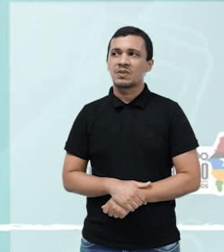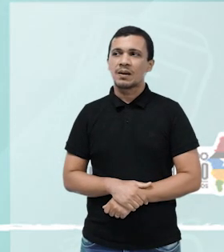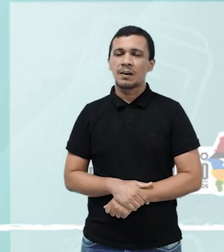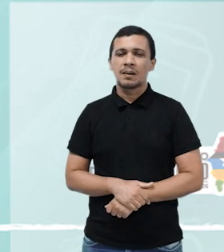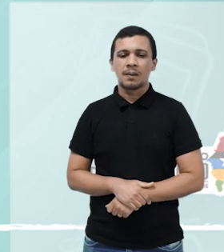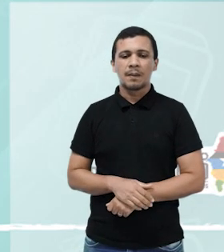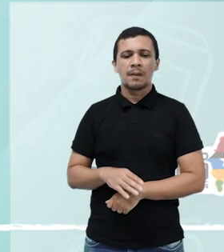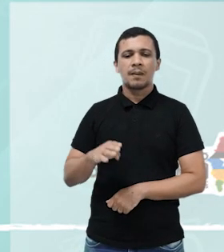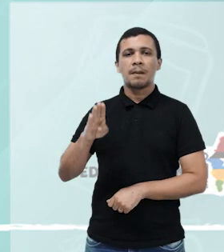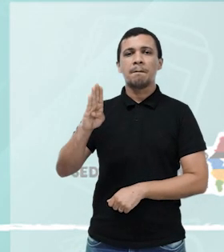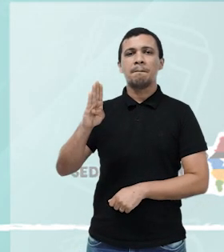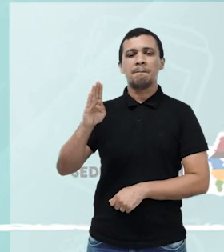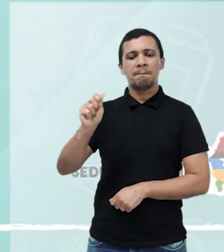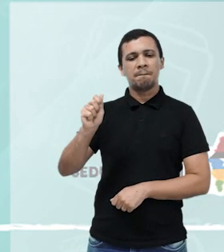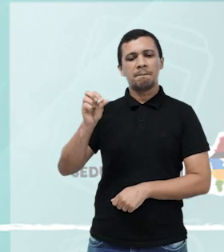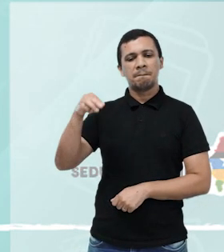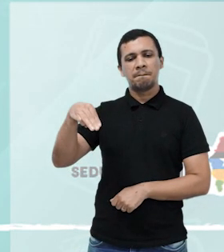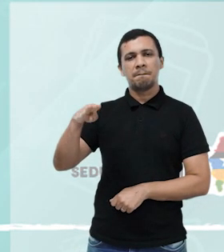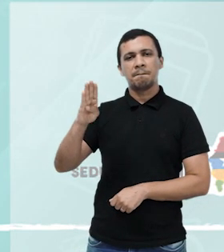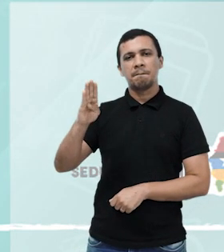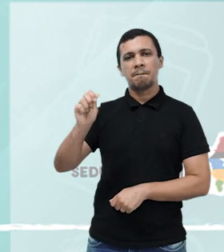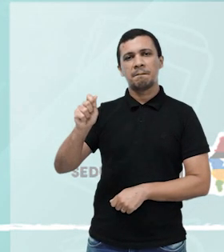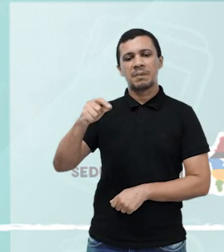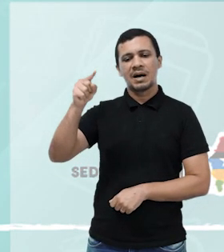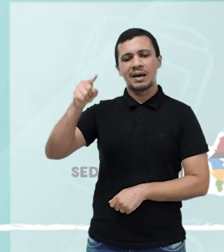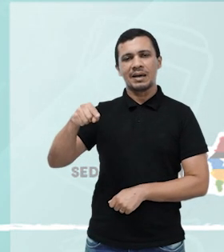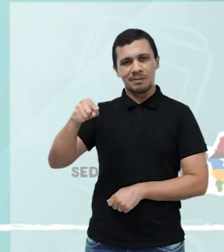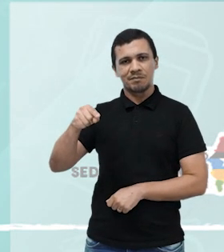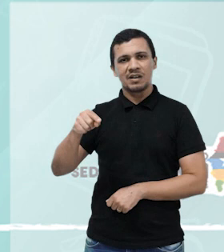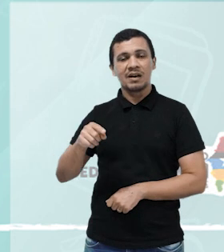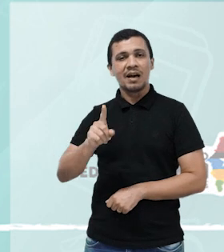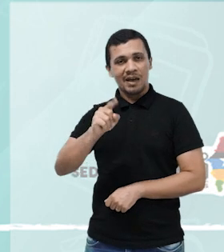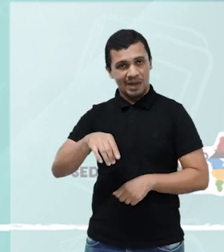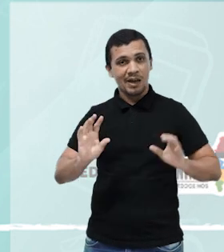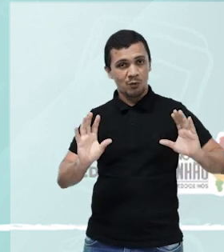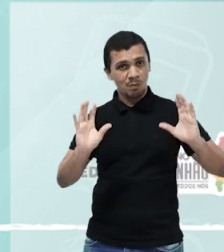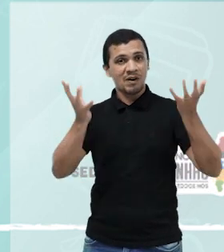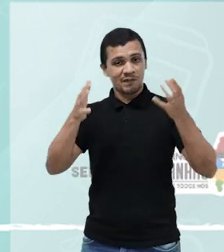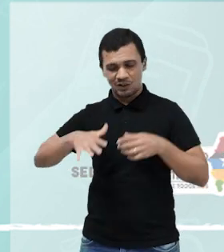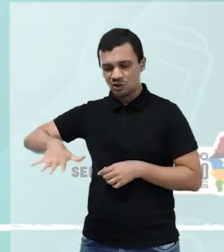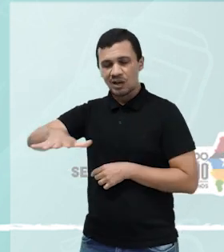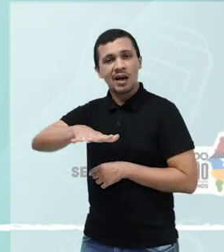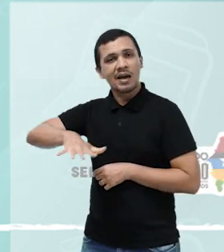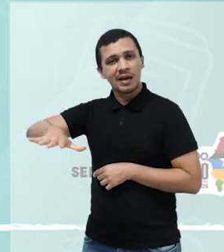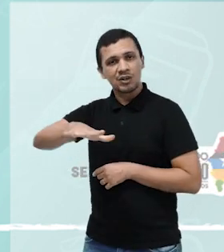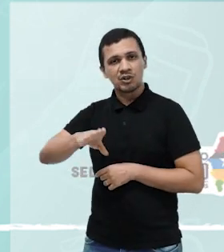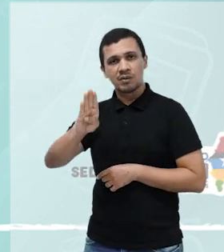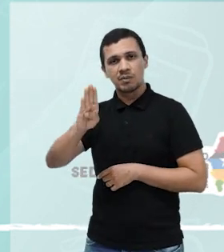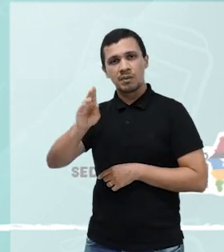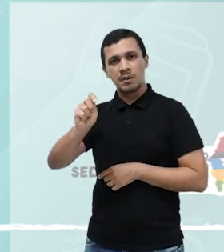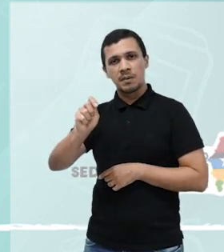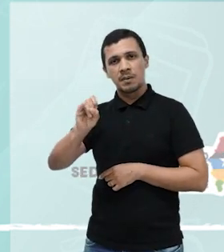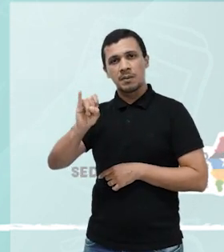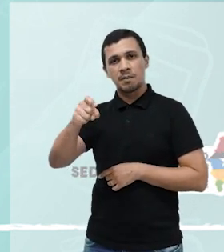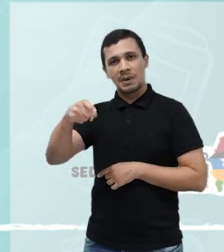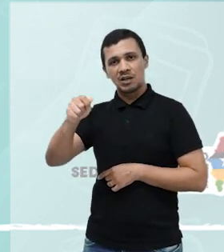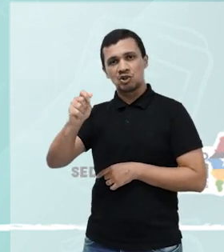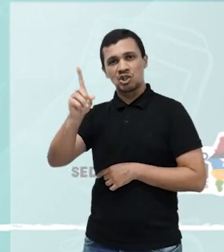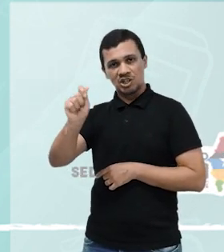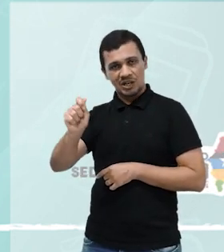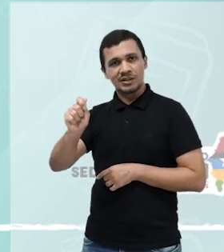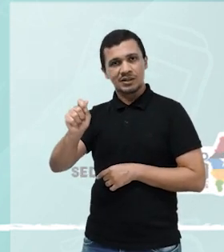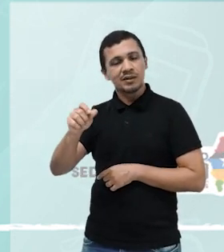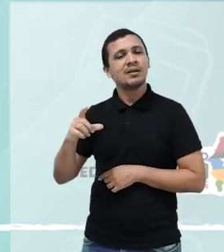caixa, ou a dança de rodas. Essa, ela é praticada na Baixada, que vai dar origem às festas de salão, e ela tem